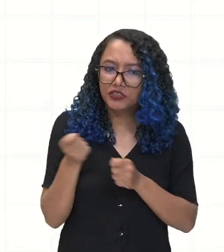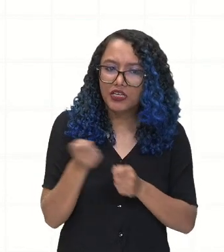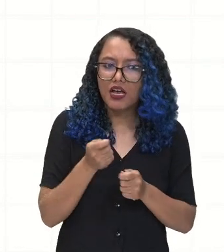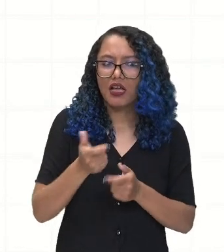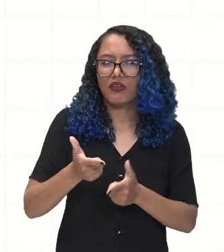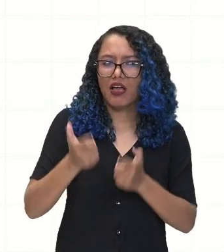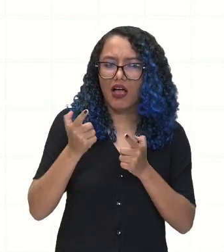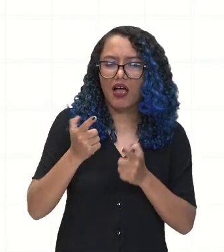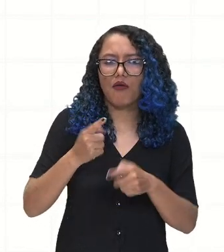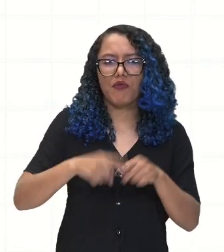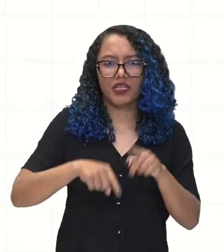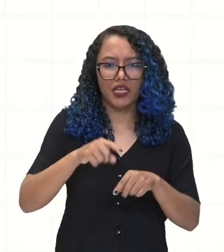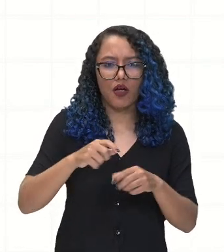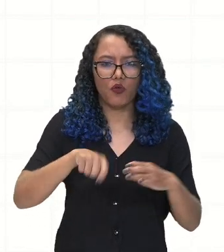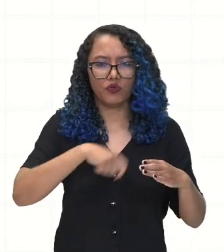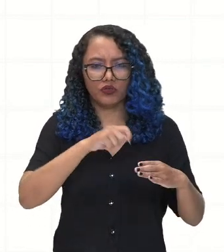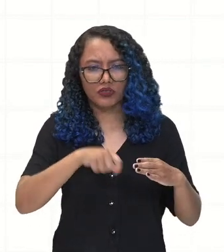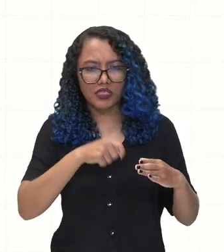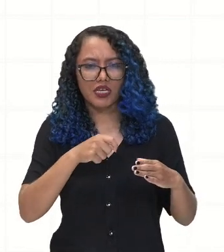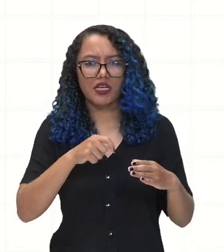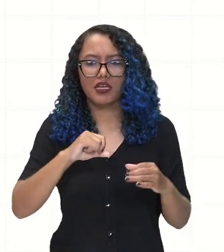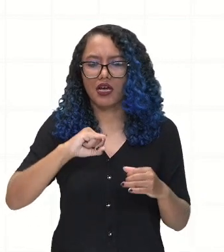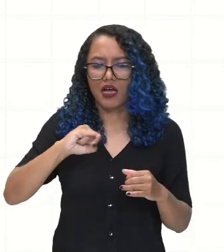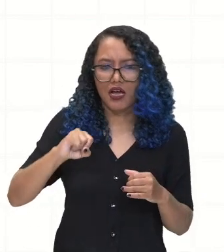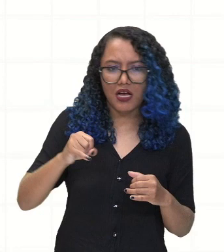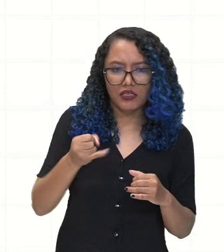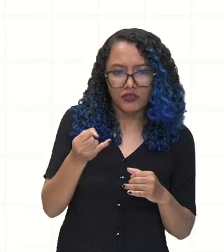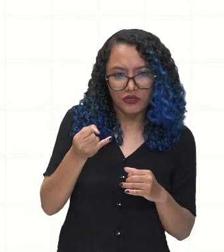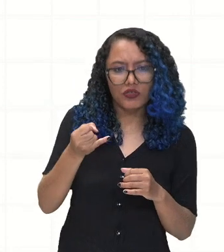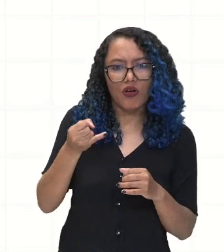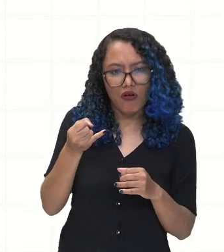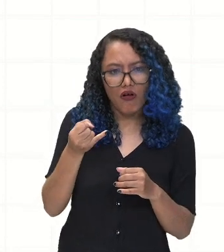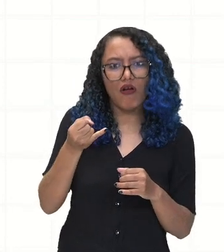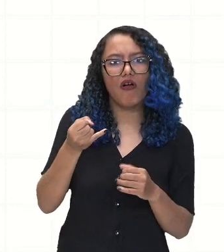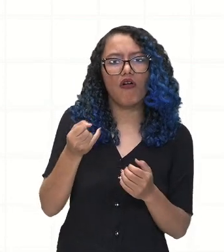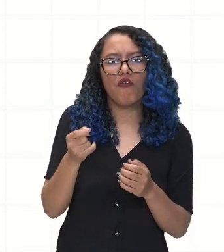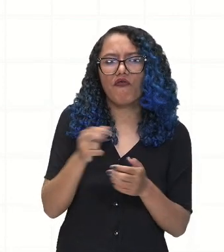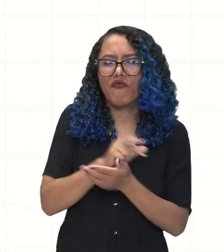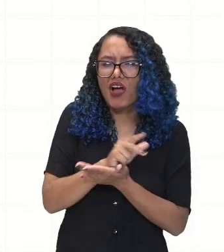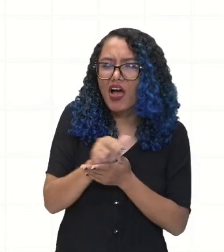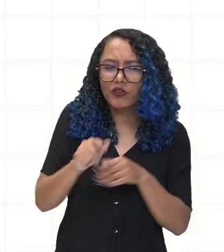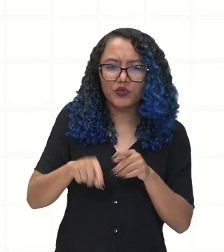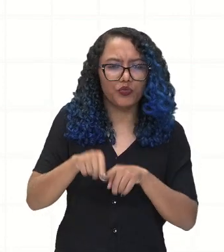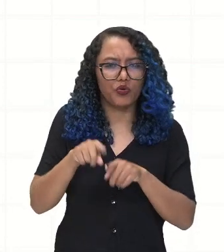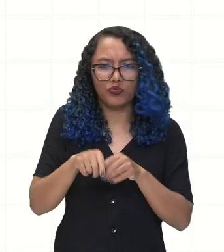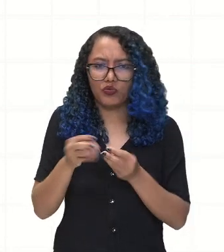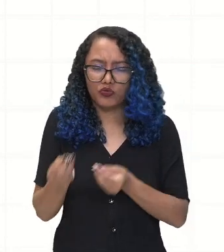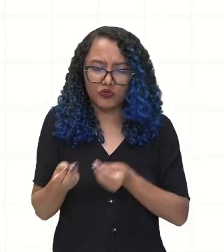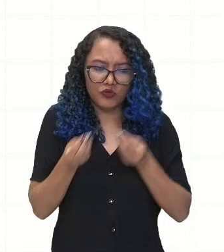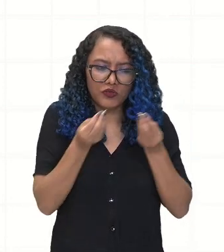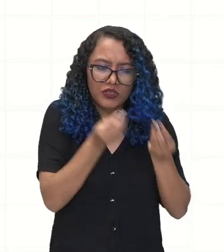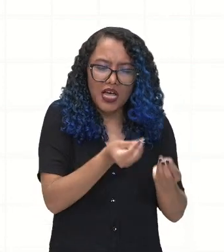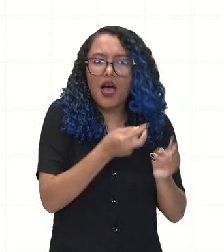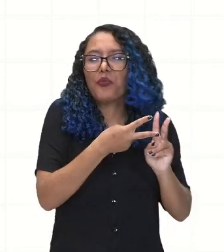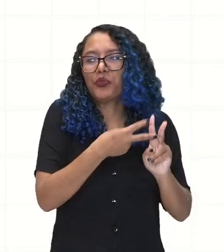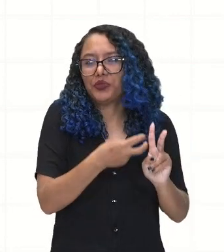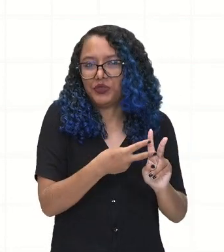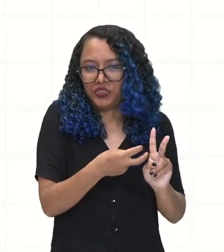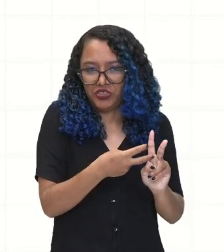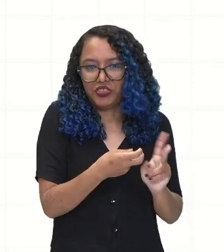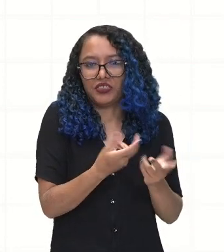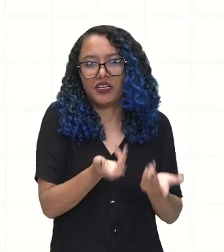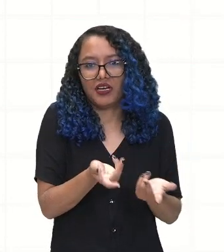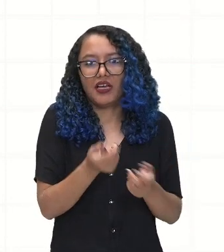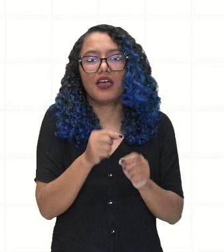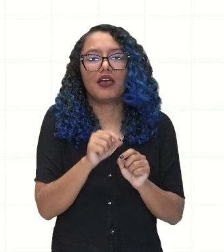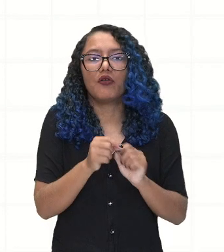cozinha, anzóis e uma série de outros produtos para os indígenas. É justamente aquele contato que nós vamos observar